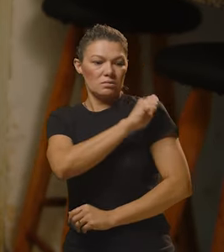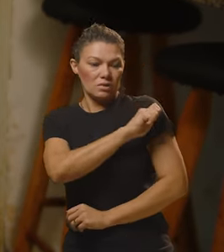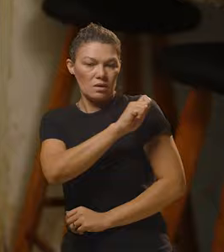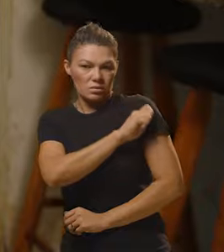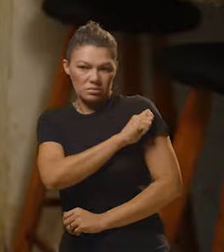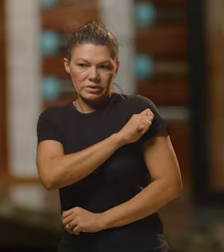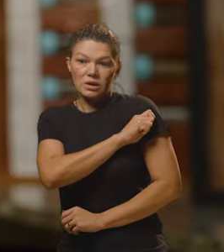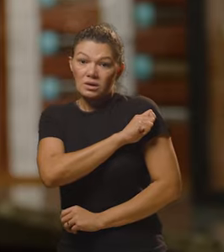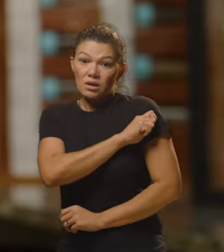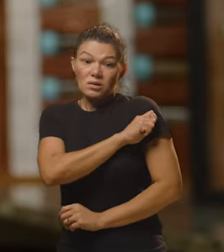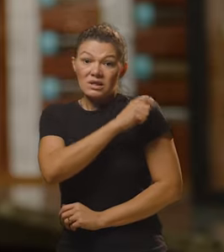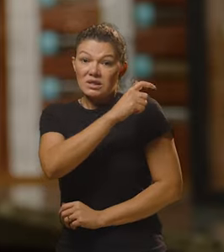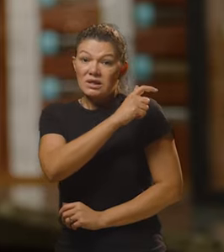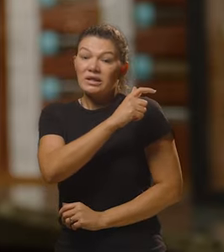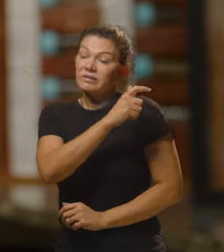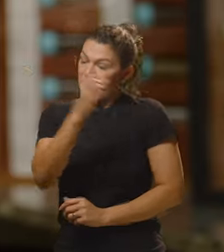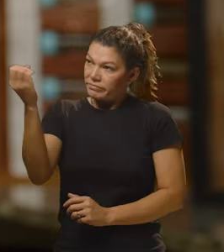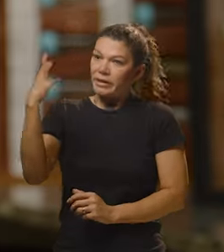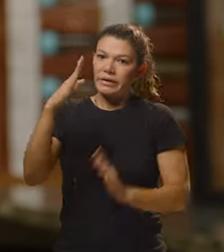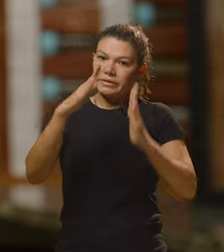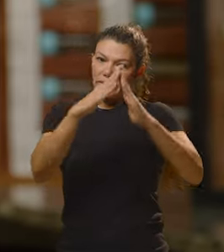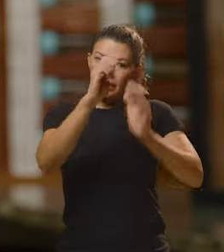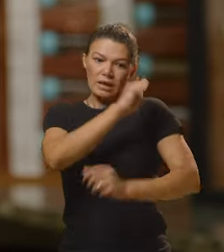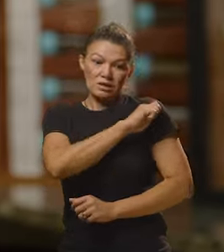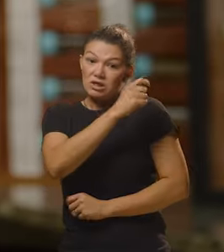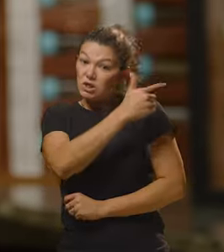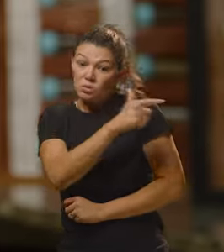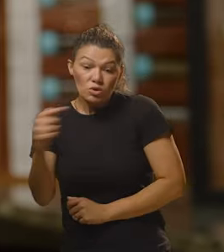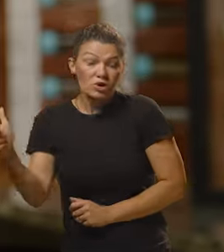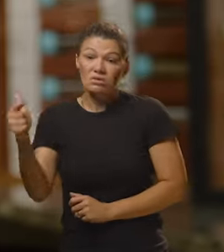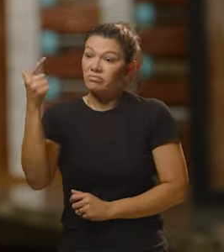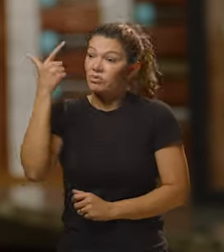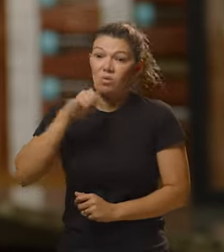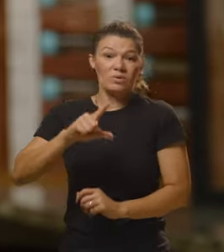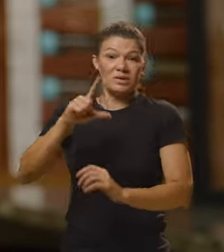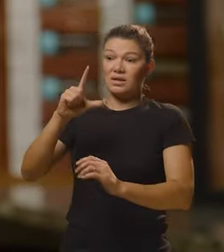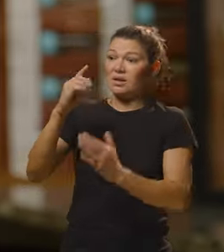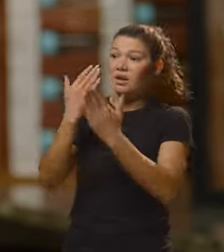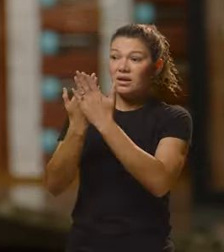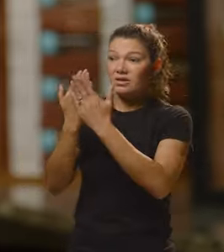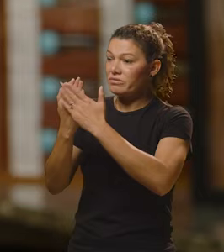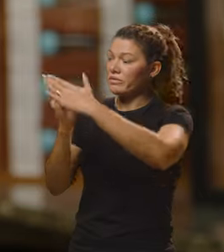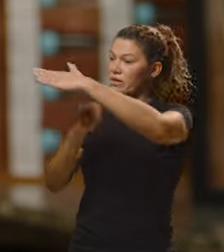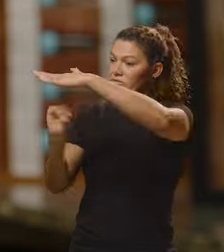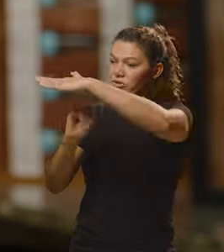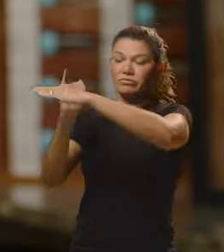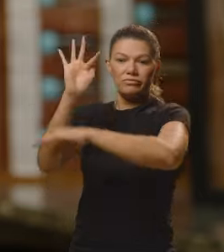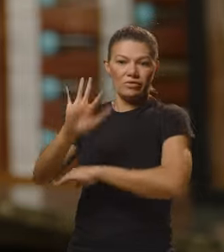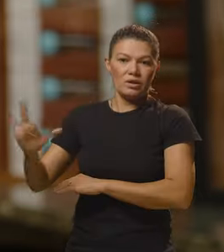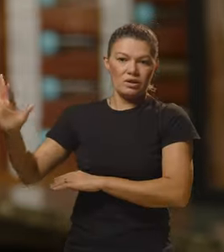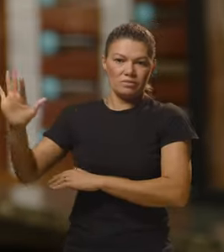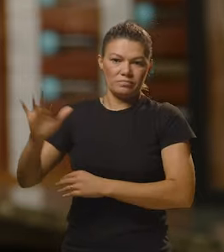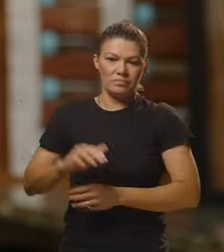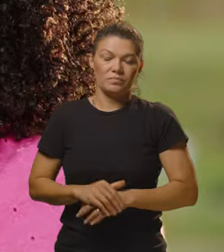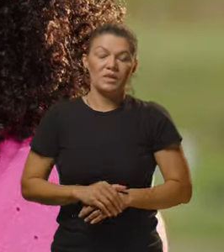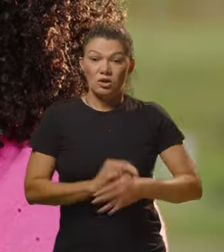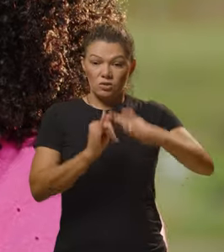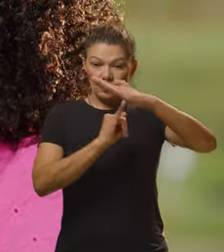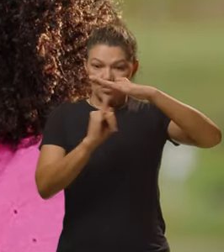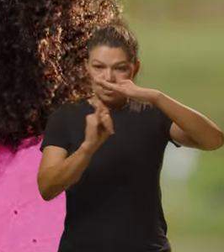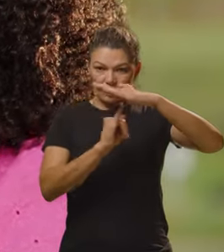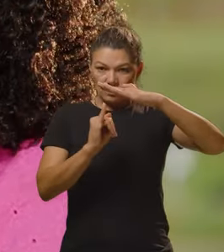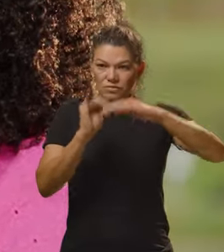entrar na moradia estudantil. Graças à moradia estudantil, estou aqui. Porque se não fosse a moradia estudantil, eu não conseguiria estudar no Instituto Federal.